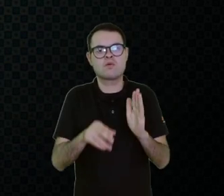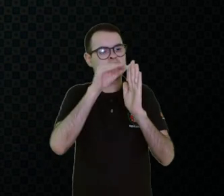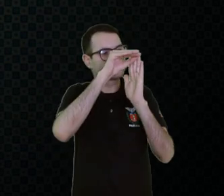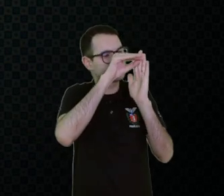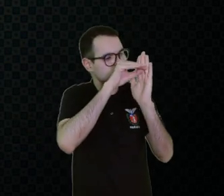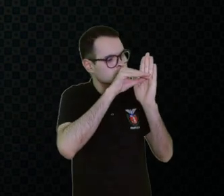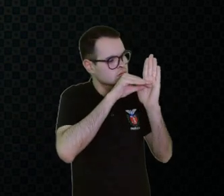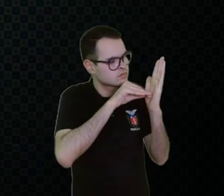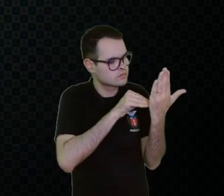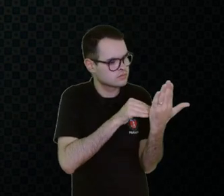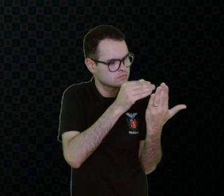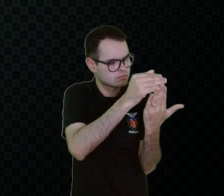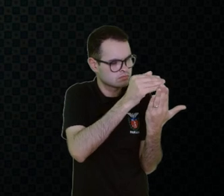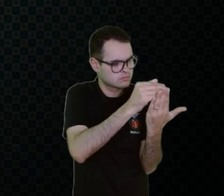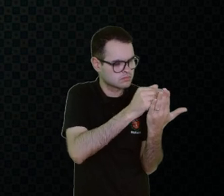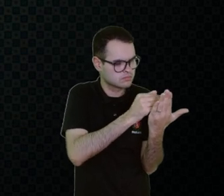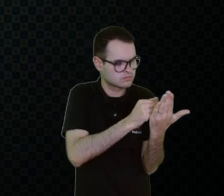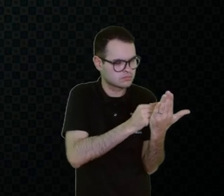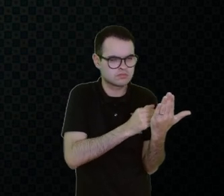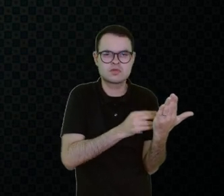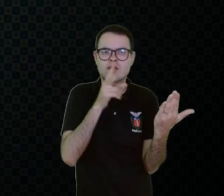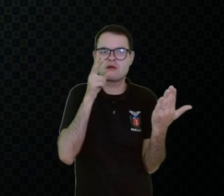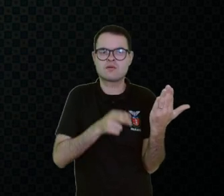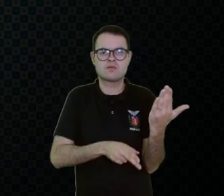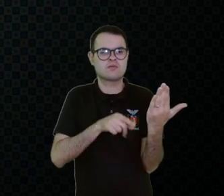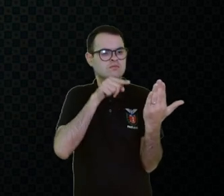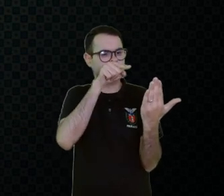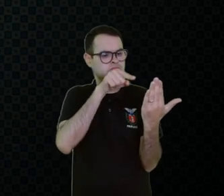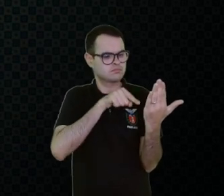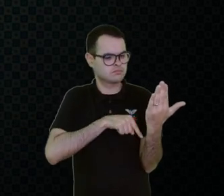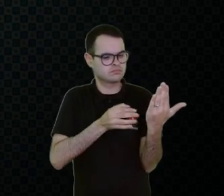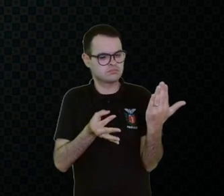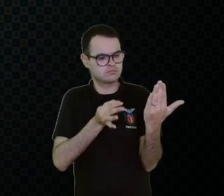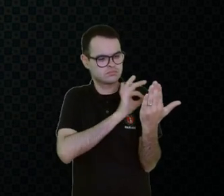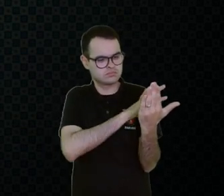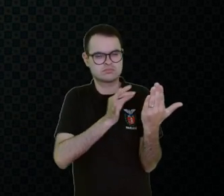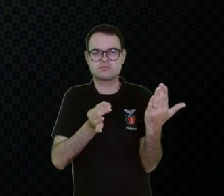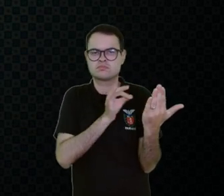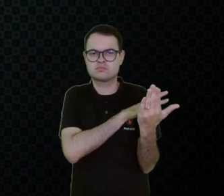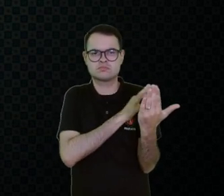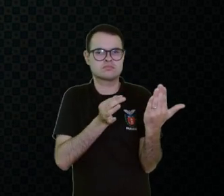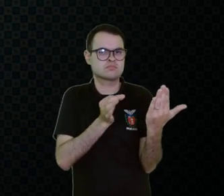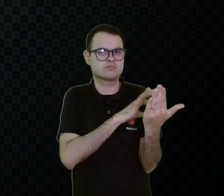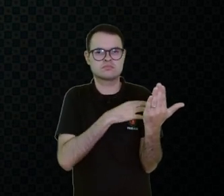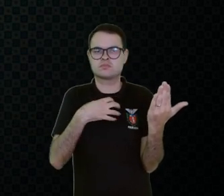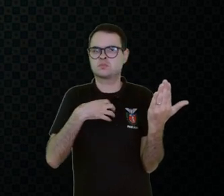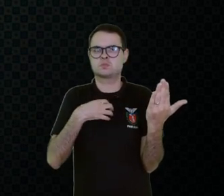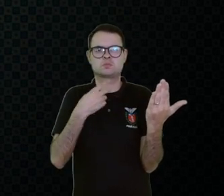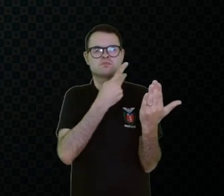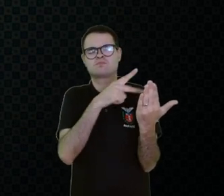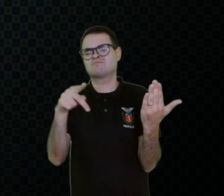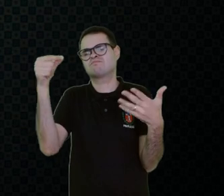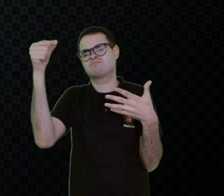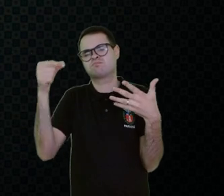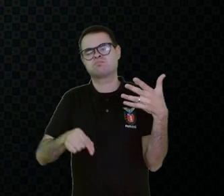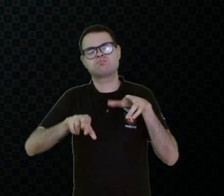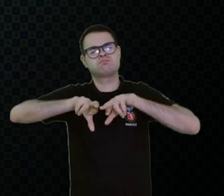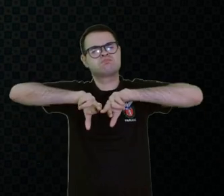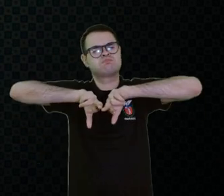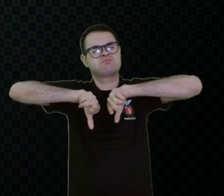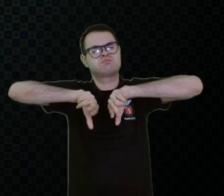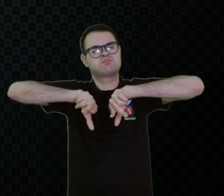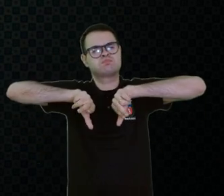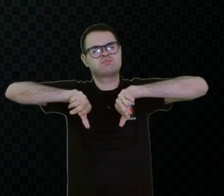pessoa tem uma capacidade de mudar as páginas, né? Todo mundo já imagina aí um cardápio